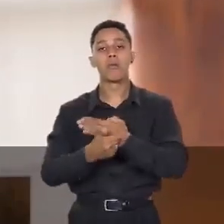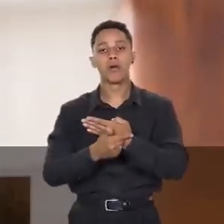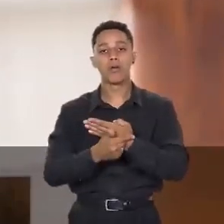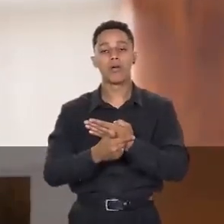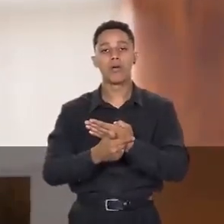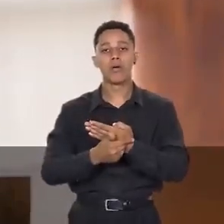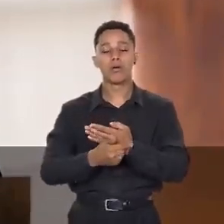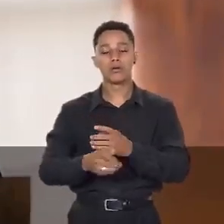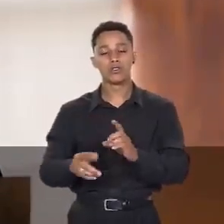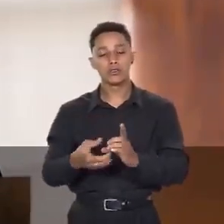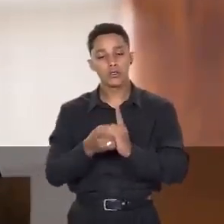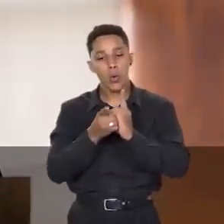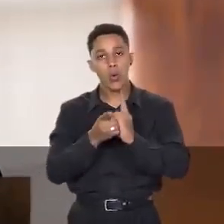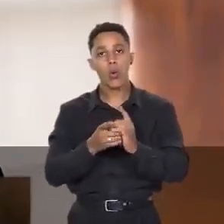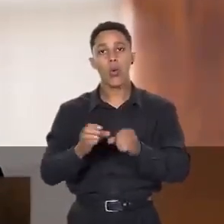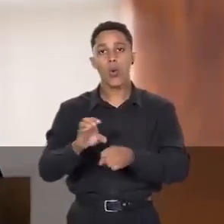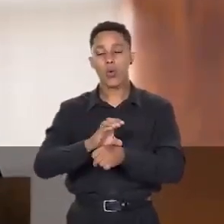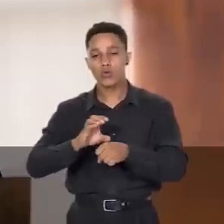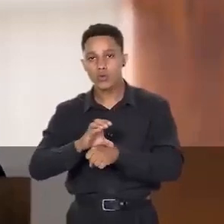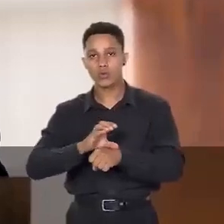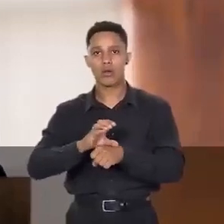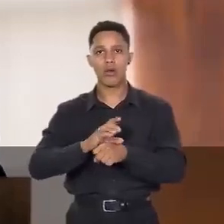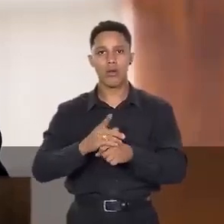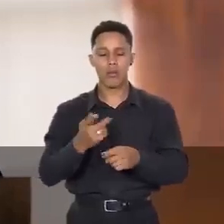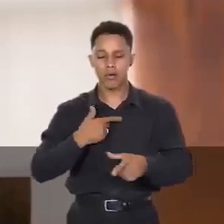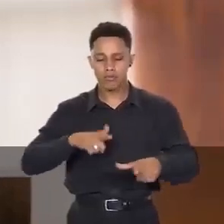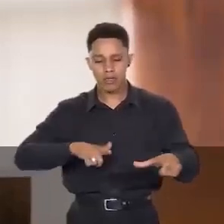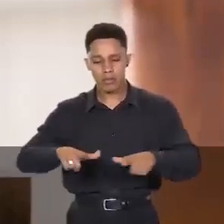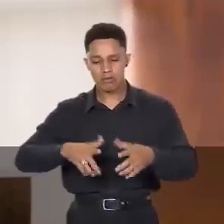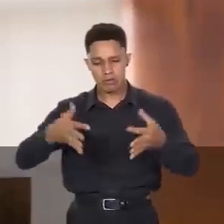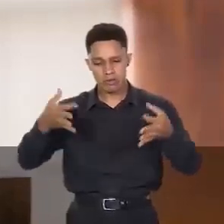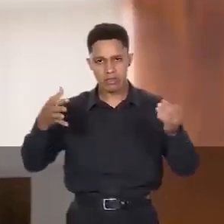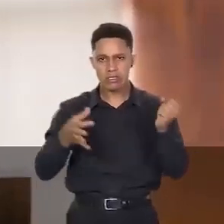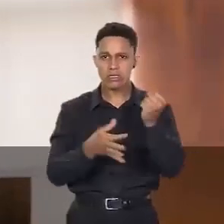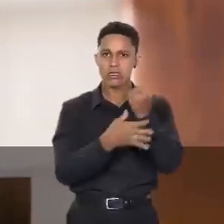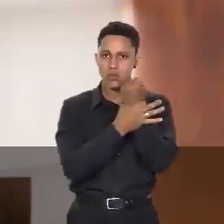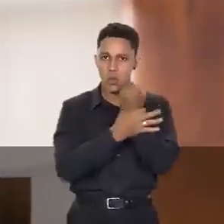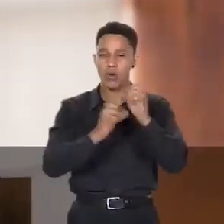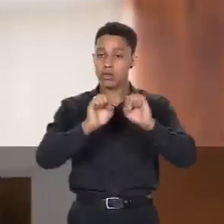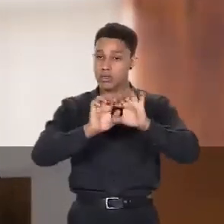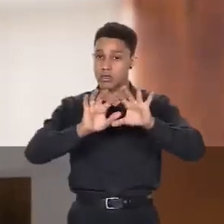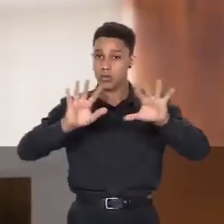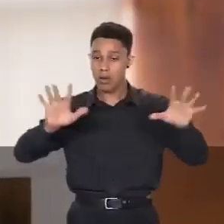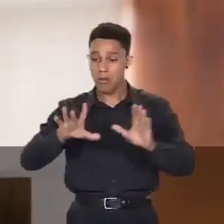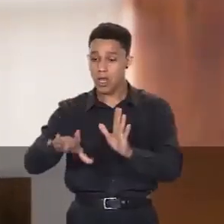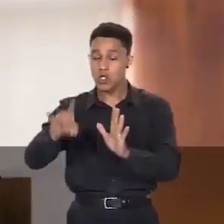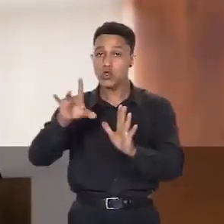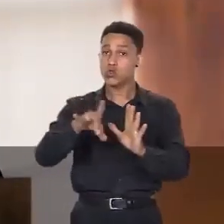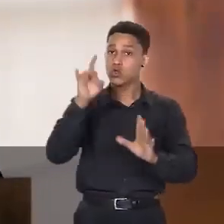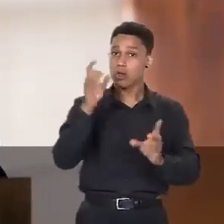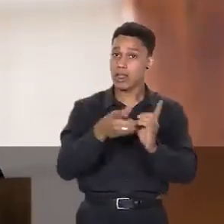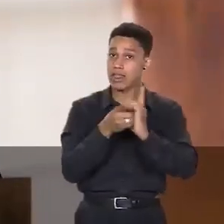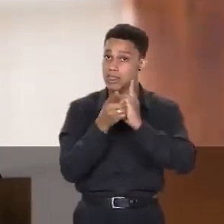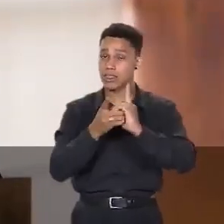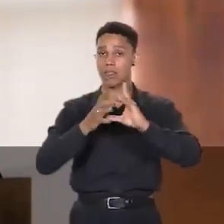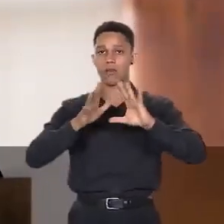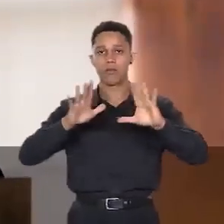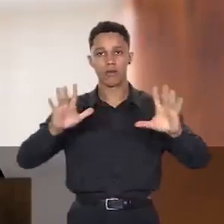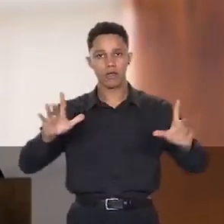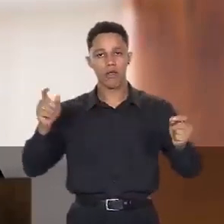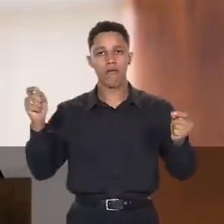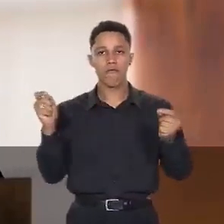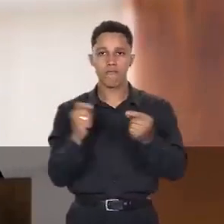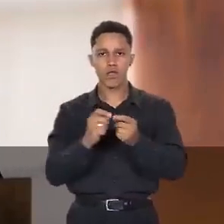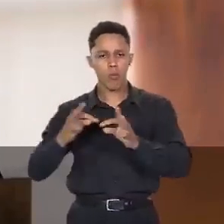constitucional para o exercício seguro e transparente das escolhas democráticas realizadas